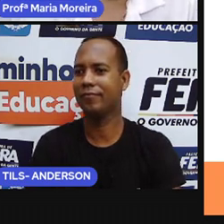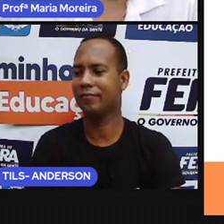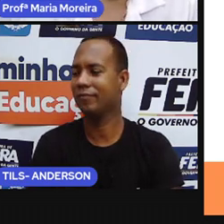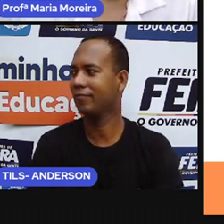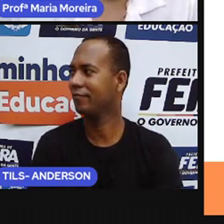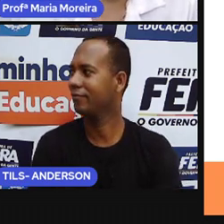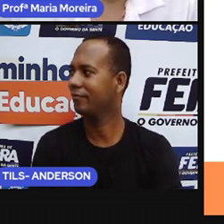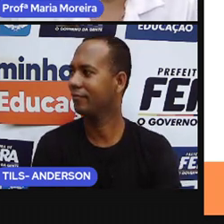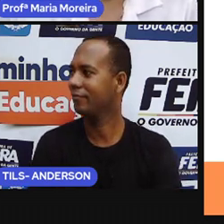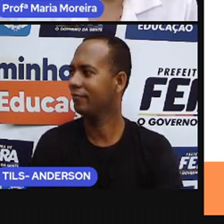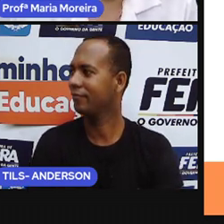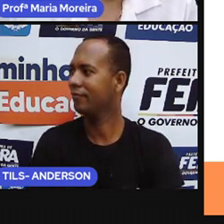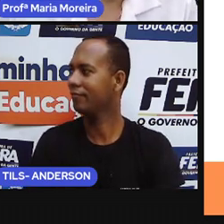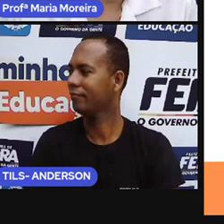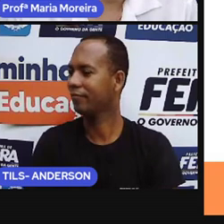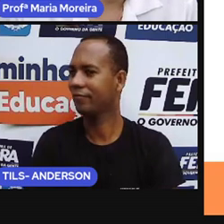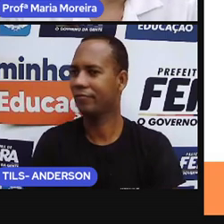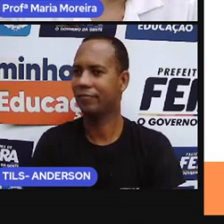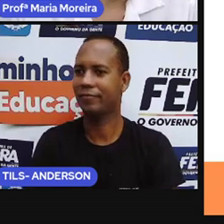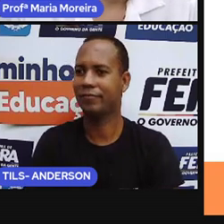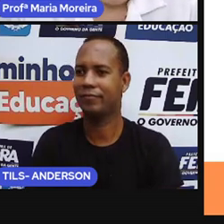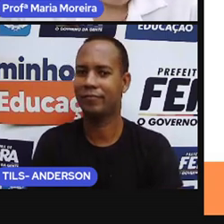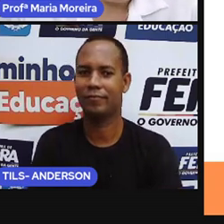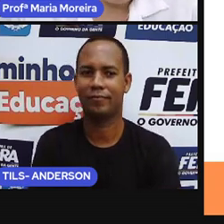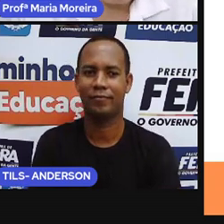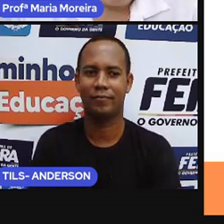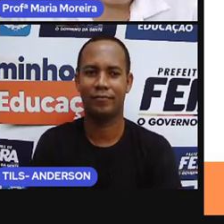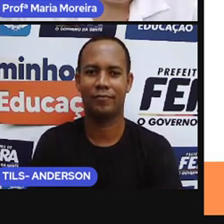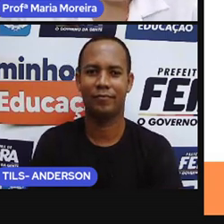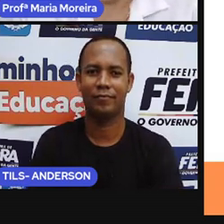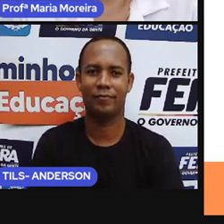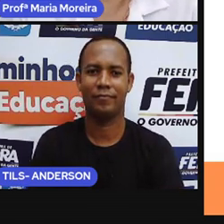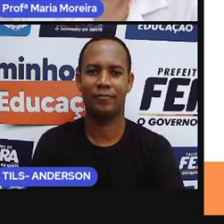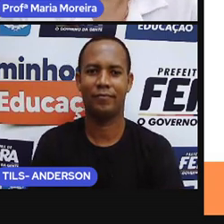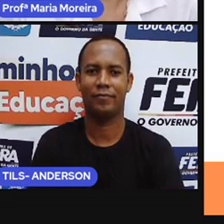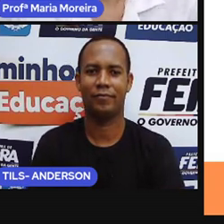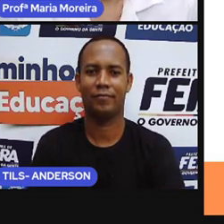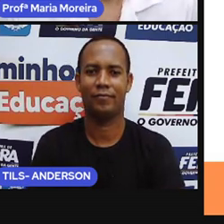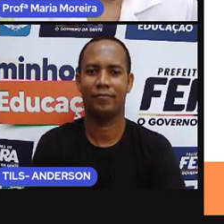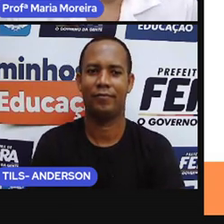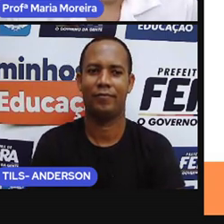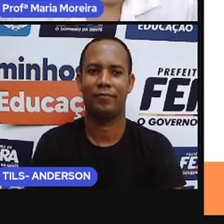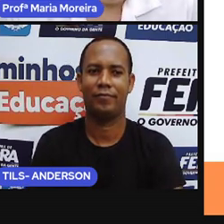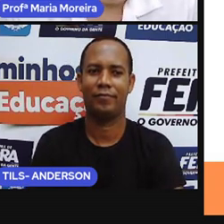Aí, alguém morda, vai dizer que foi o Anderson. Aí, vai sair na corda cidade, né?